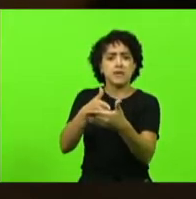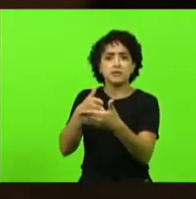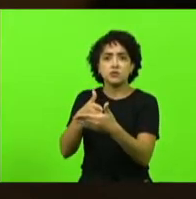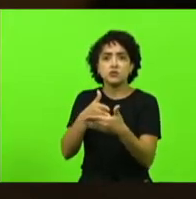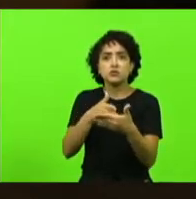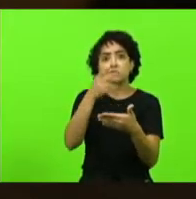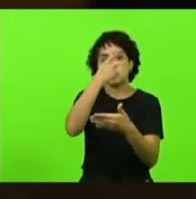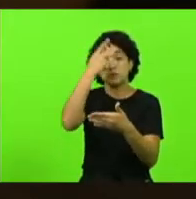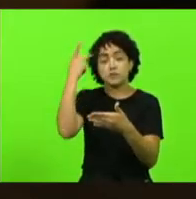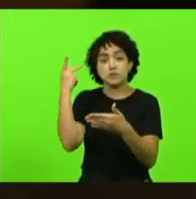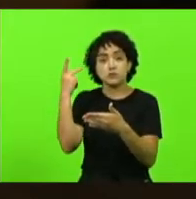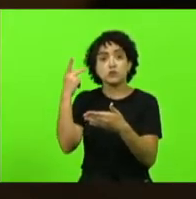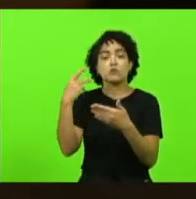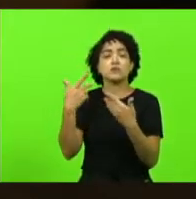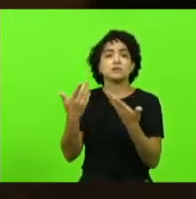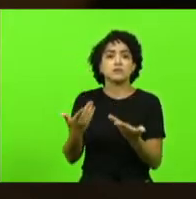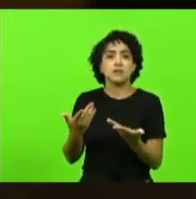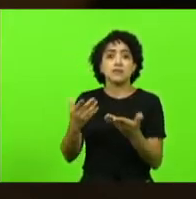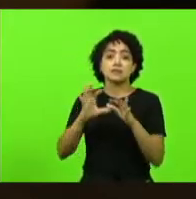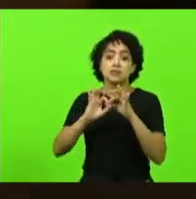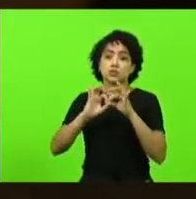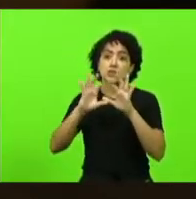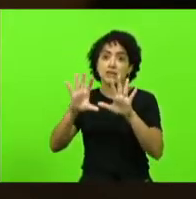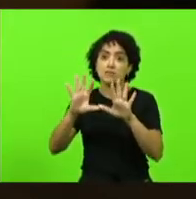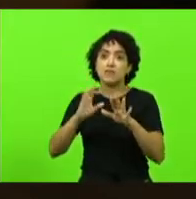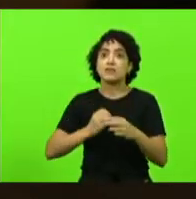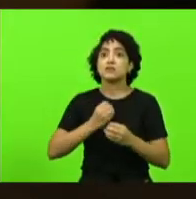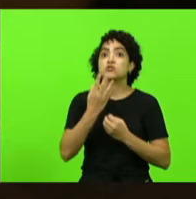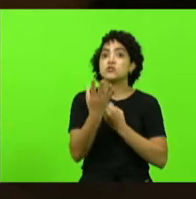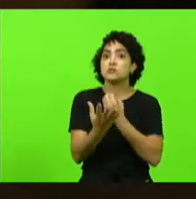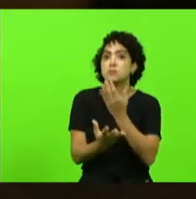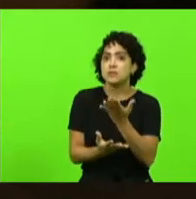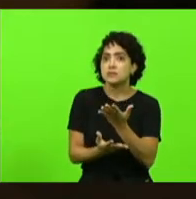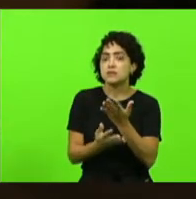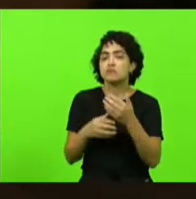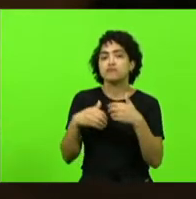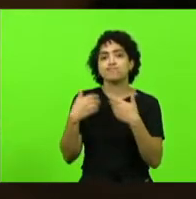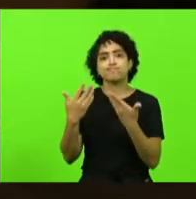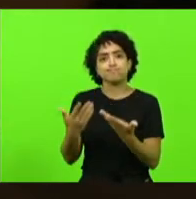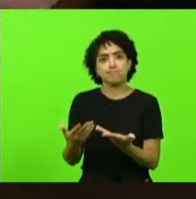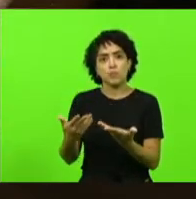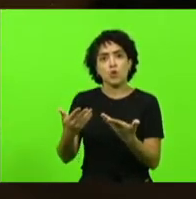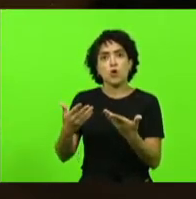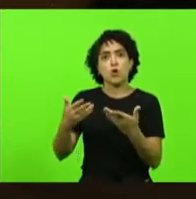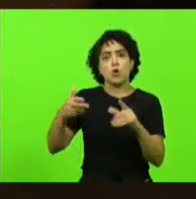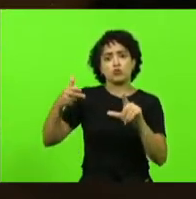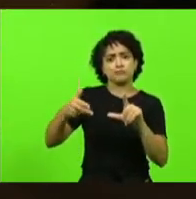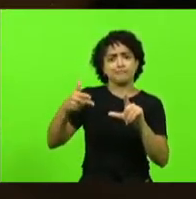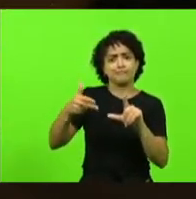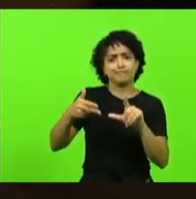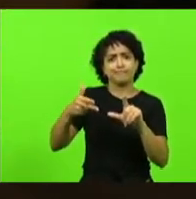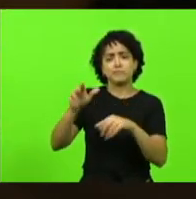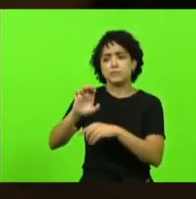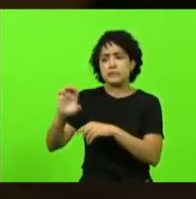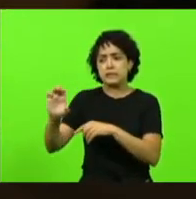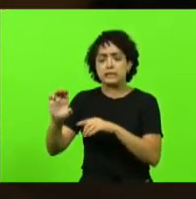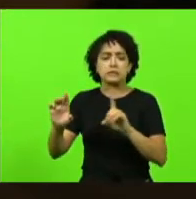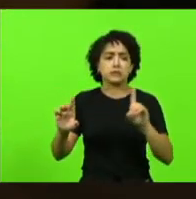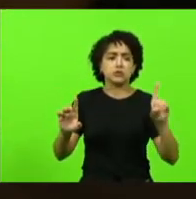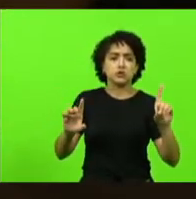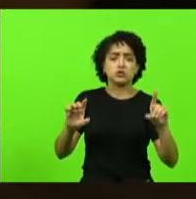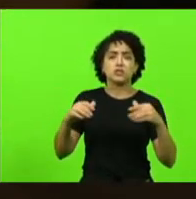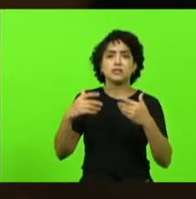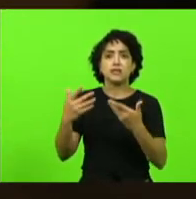fé seja na liberdade de expressão onde militantes de esquerda ou de direita tentam